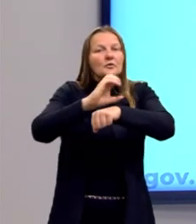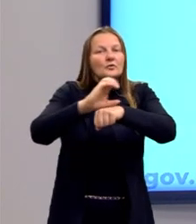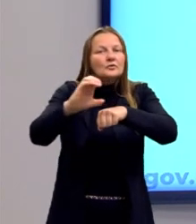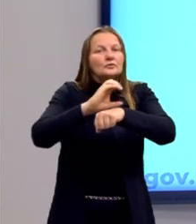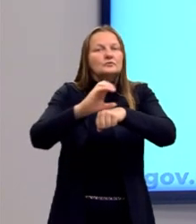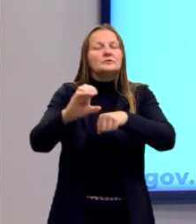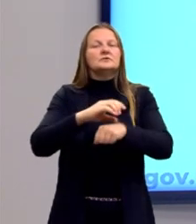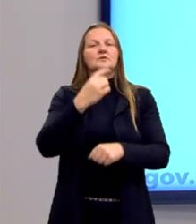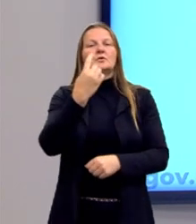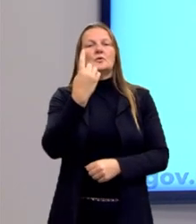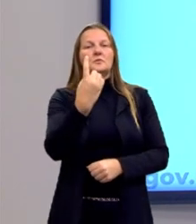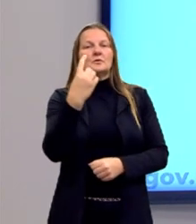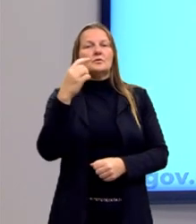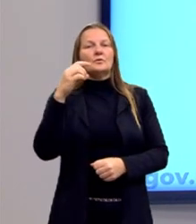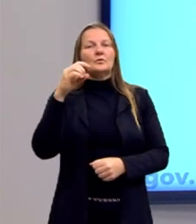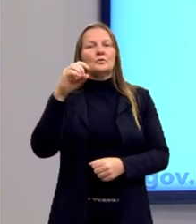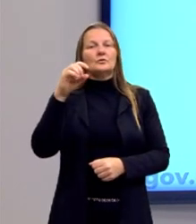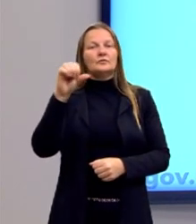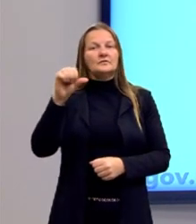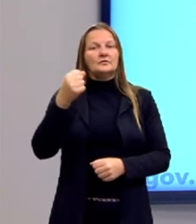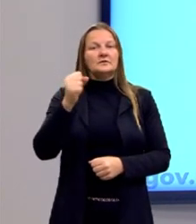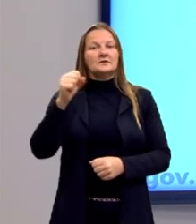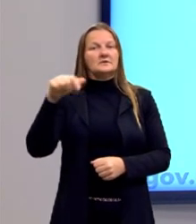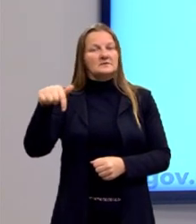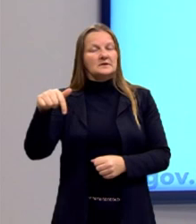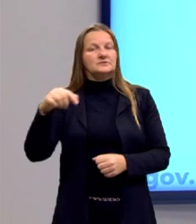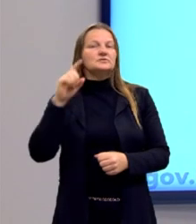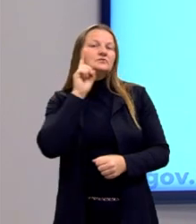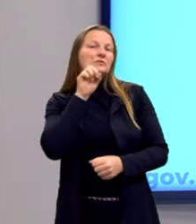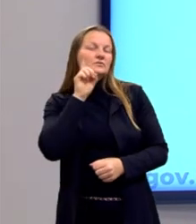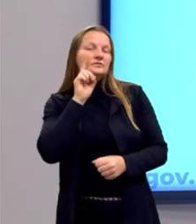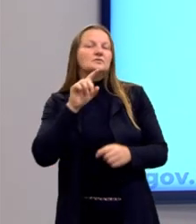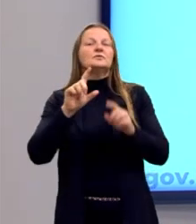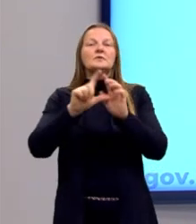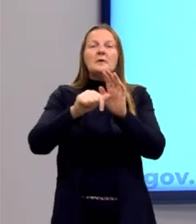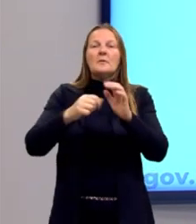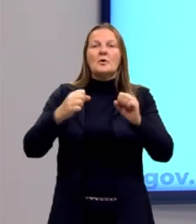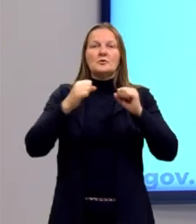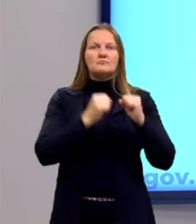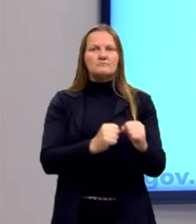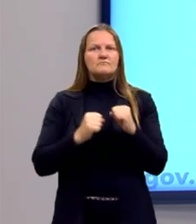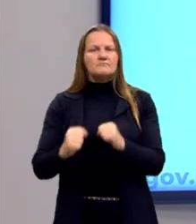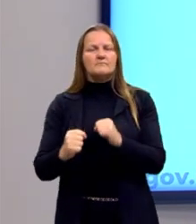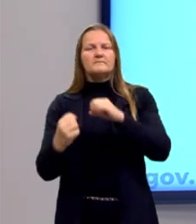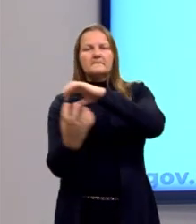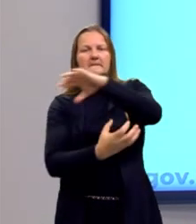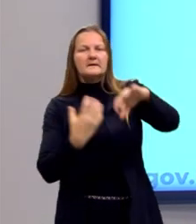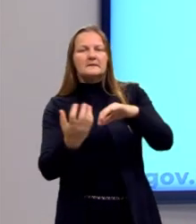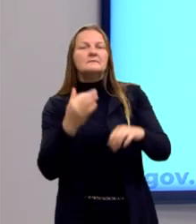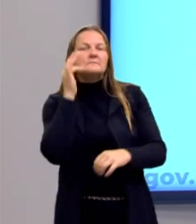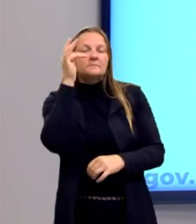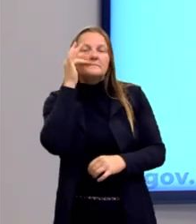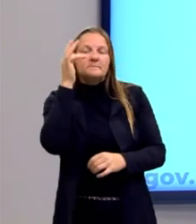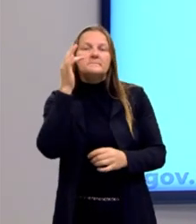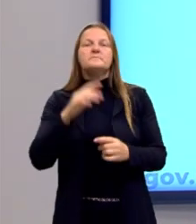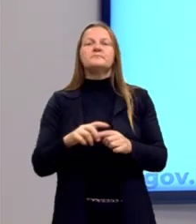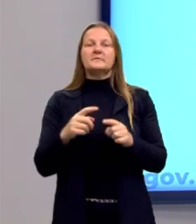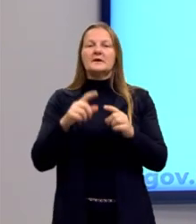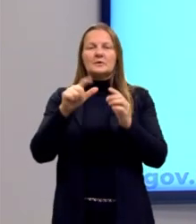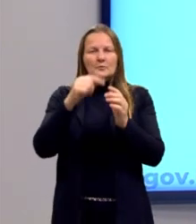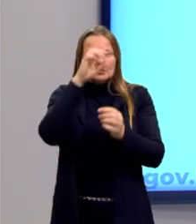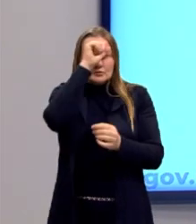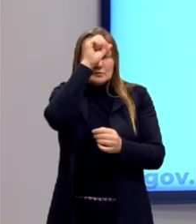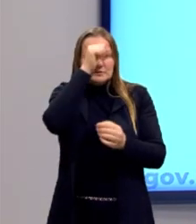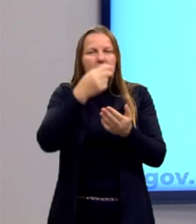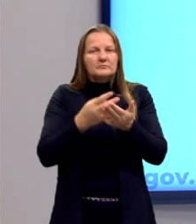87 nos Estados Unidos, e aí sim, ele vai se tornar mais potente na Revolução Francesa, que nós veremos na sequência, e